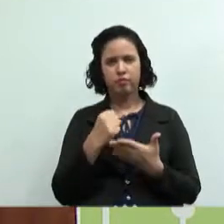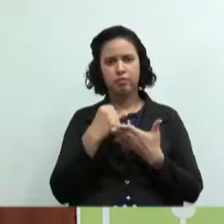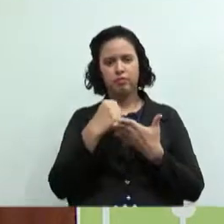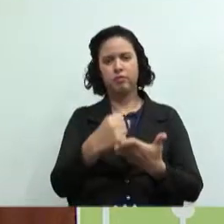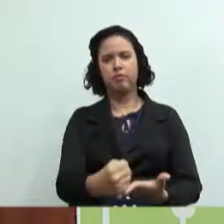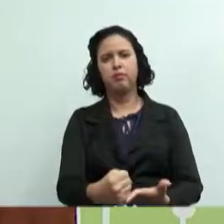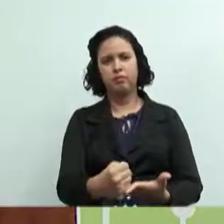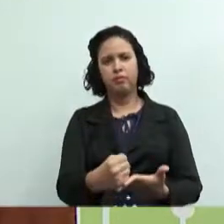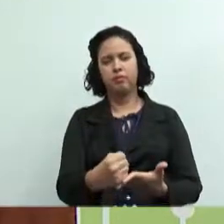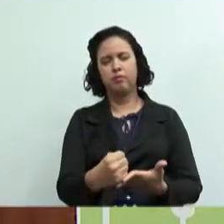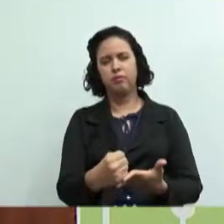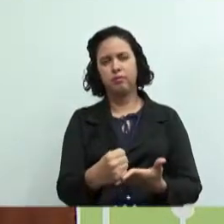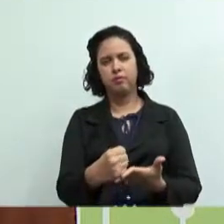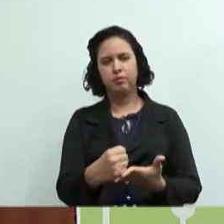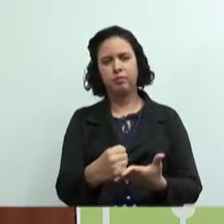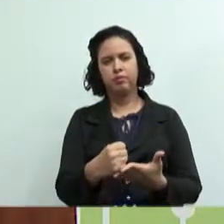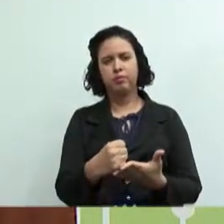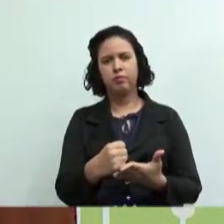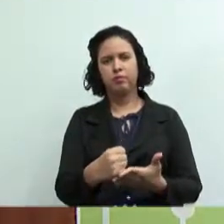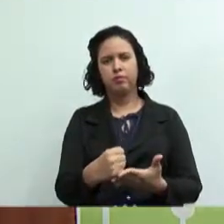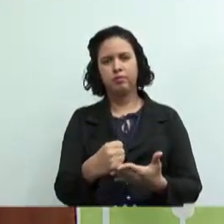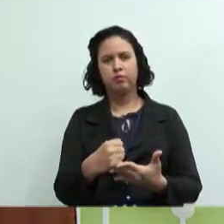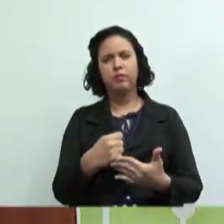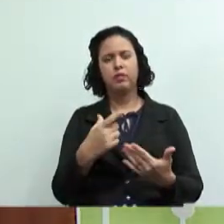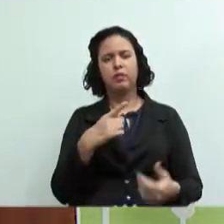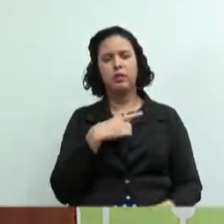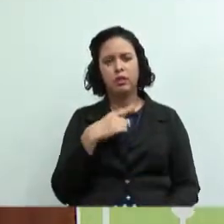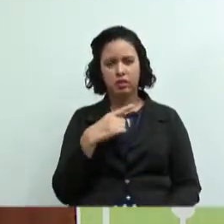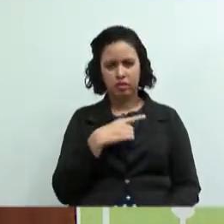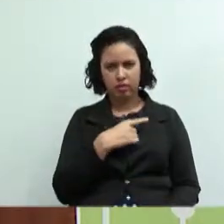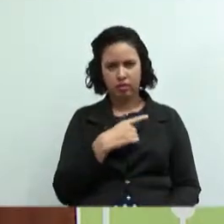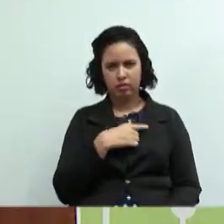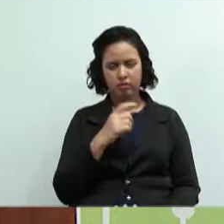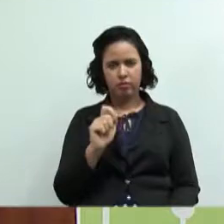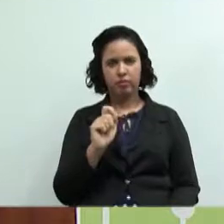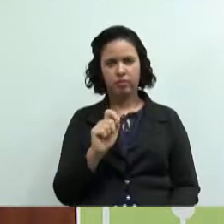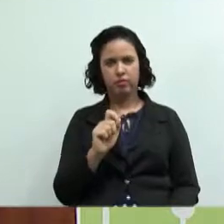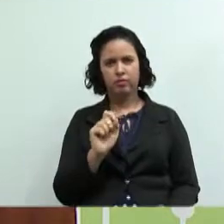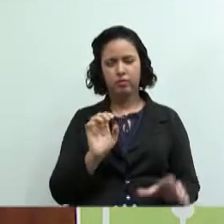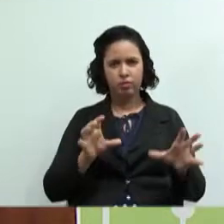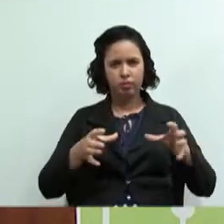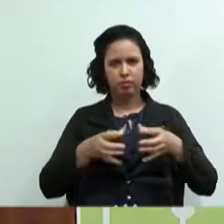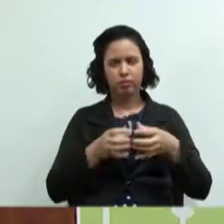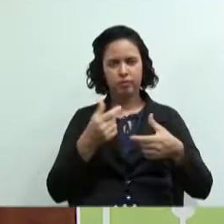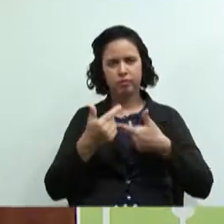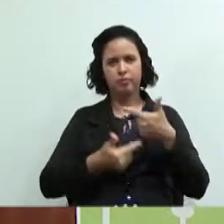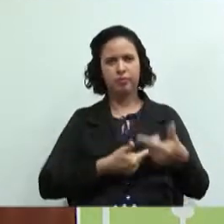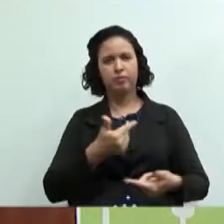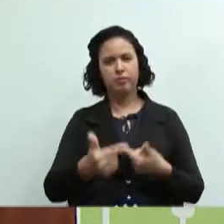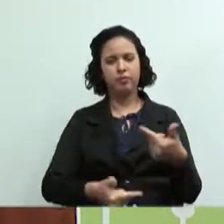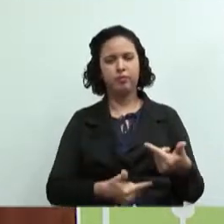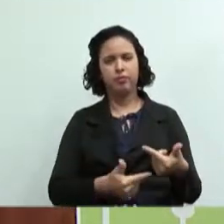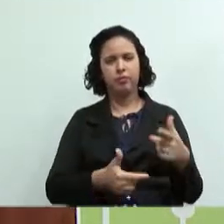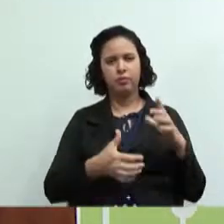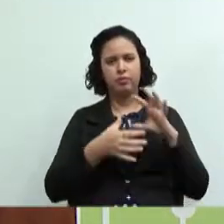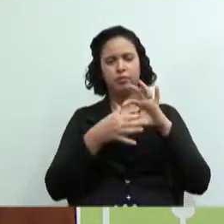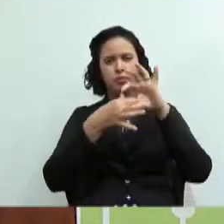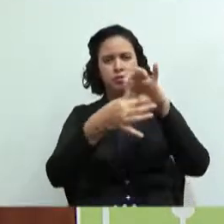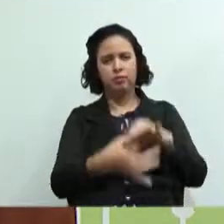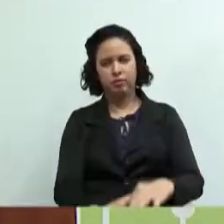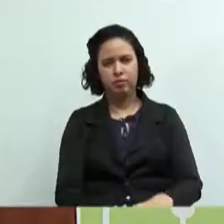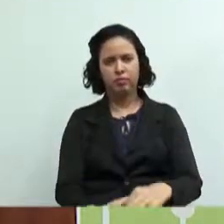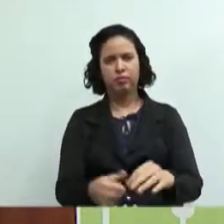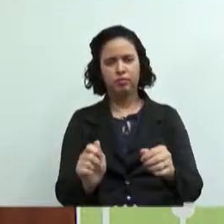produzir alguma coisa. Quando você tem os empregados, quando você tem um grupo de trabalhadores que se juntam para